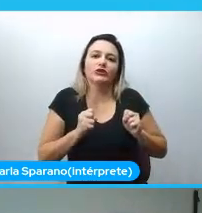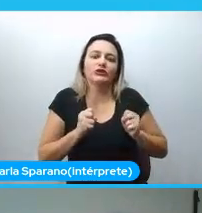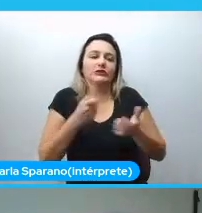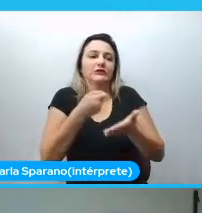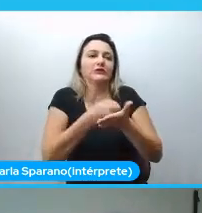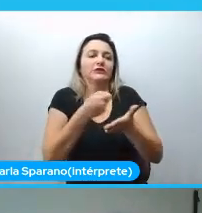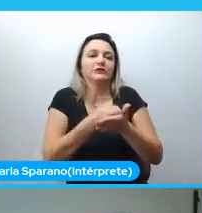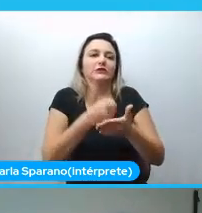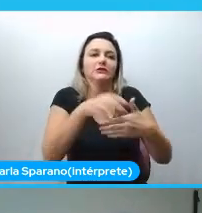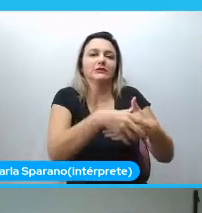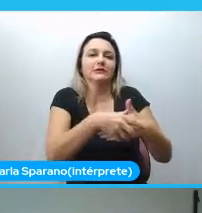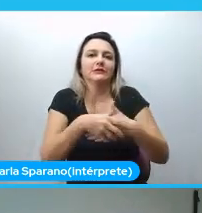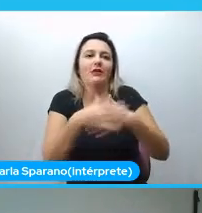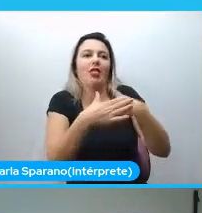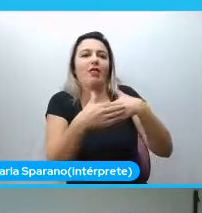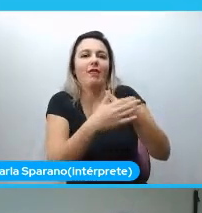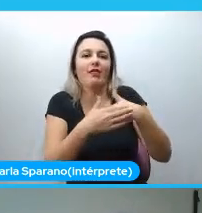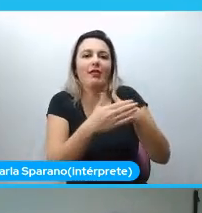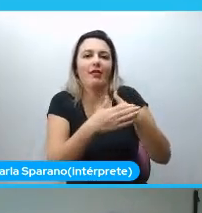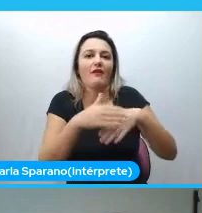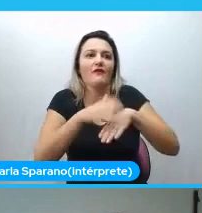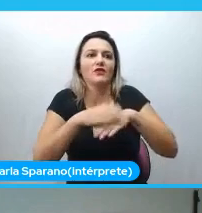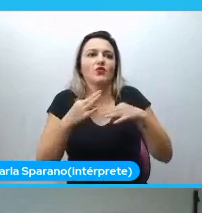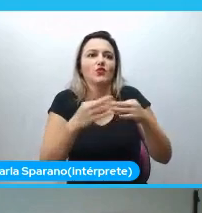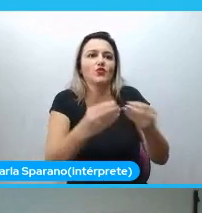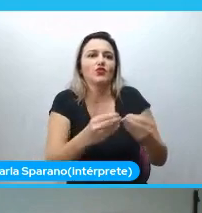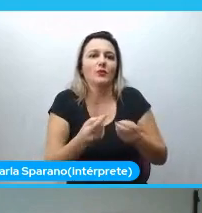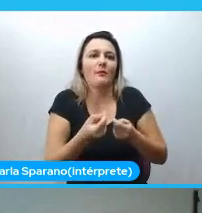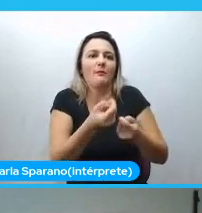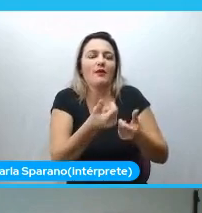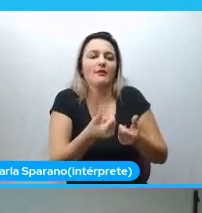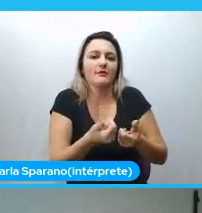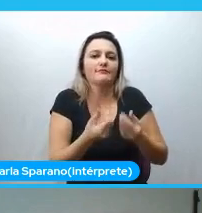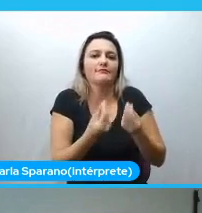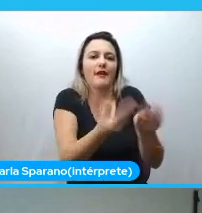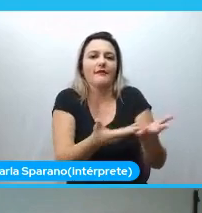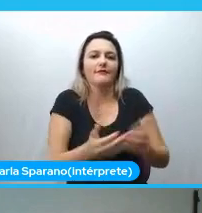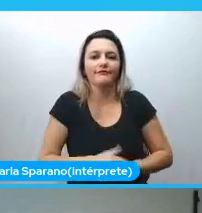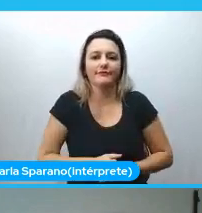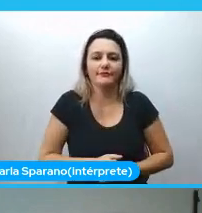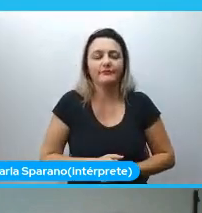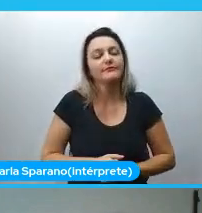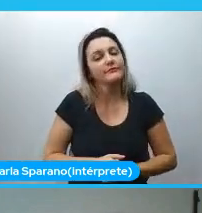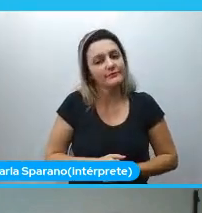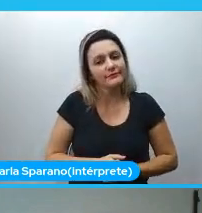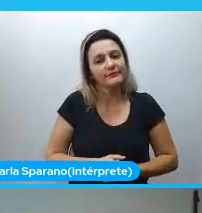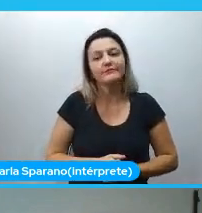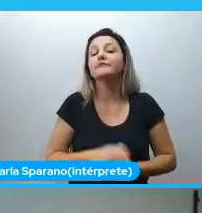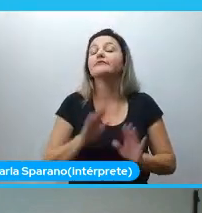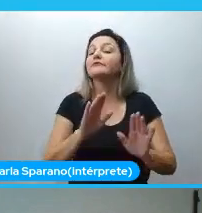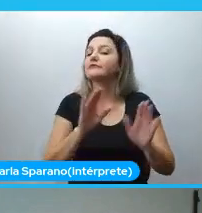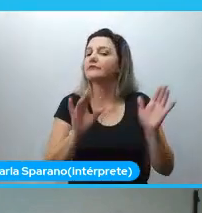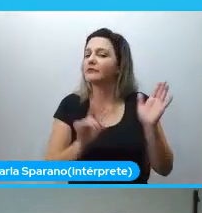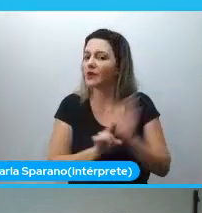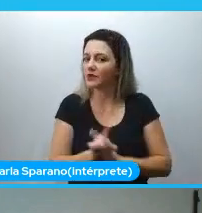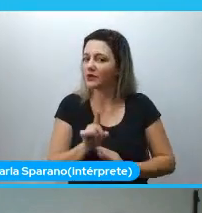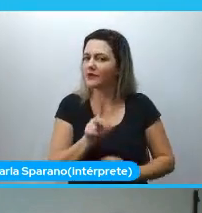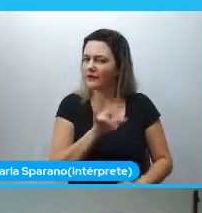você. E eu não recomendo nenhum dos dois. E outra coisa também. Você vai aproveitar o que você tem?